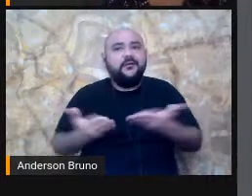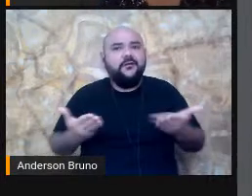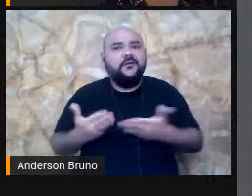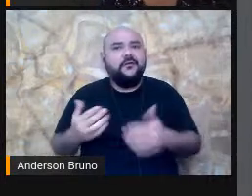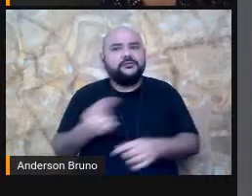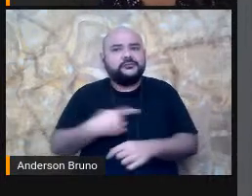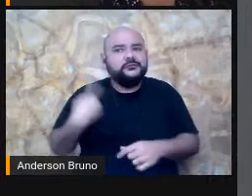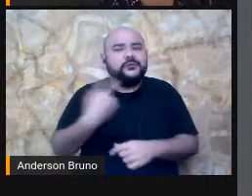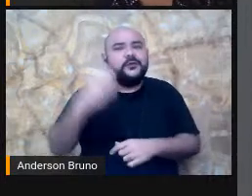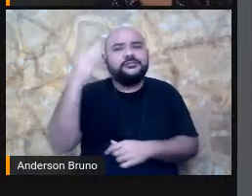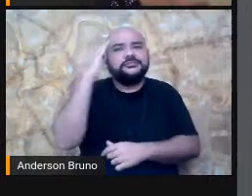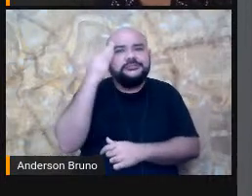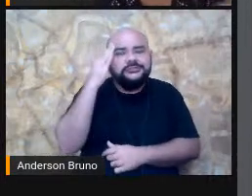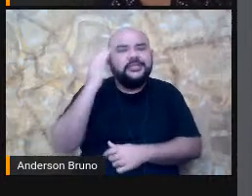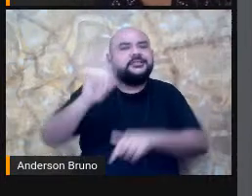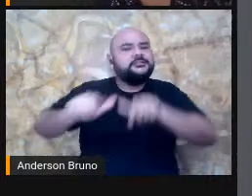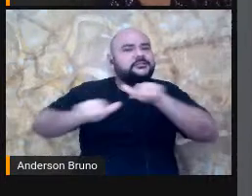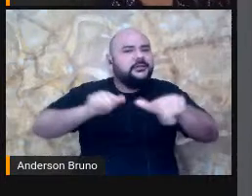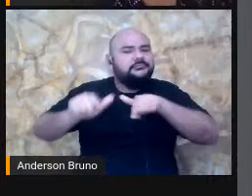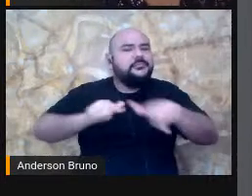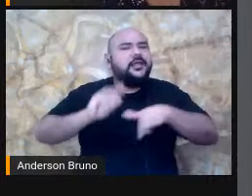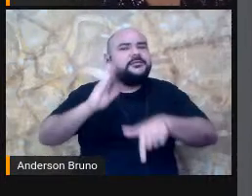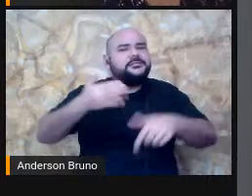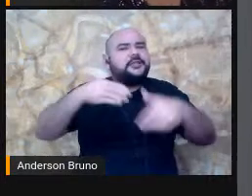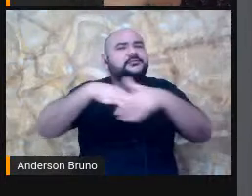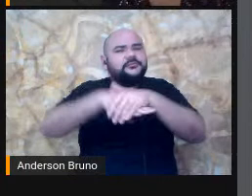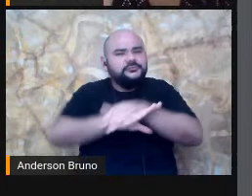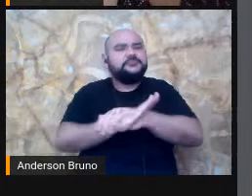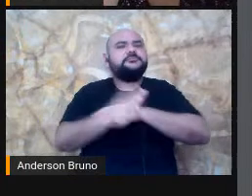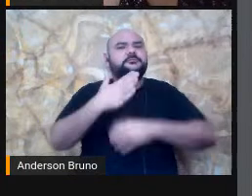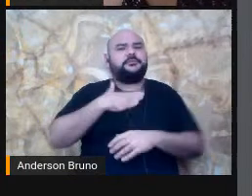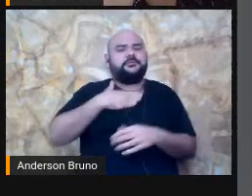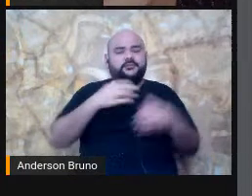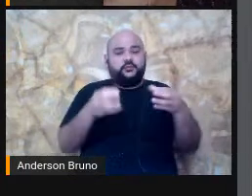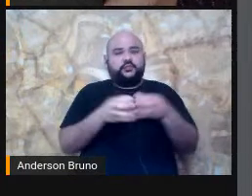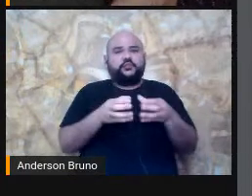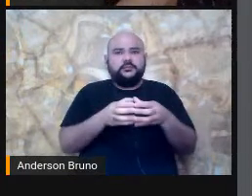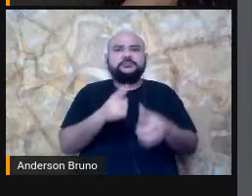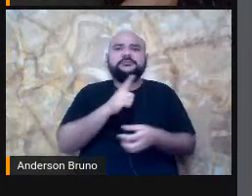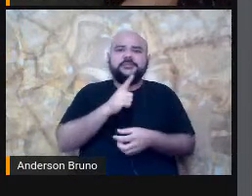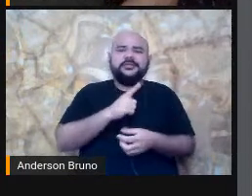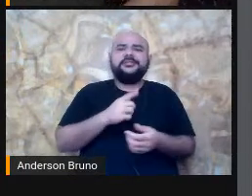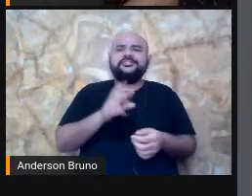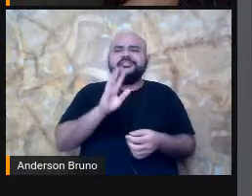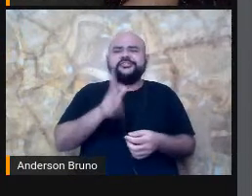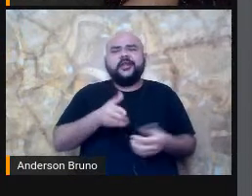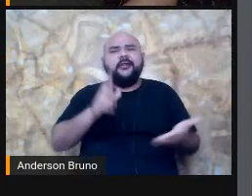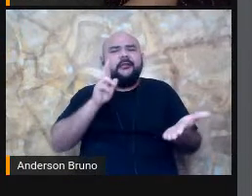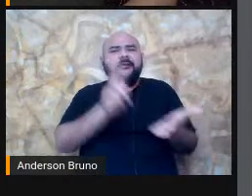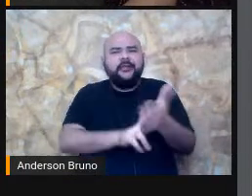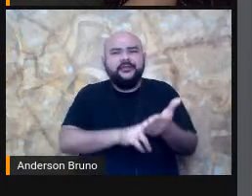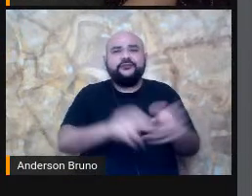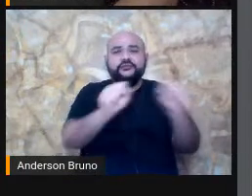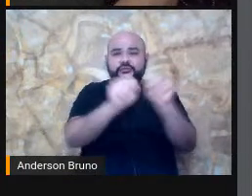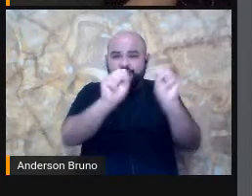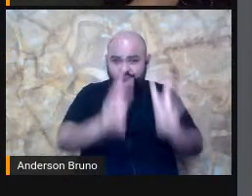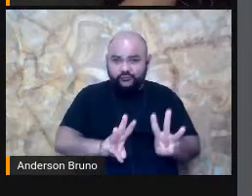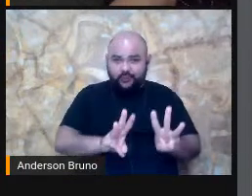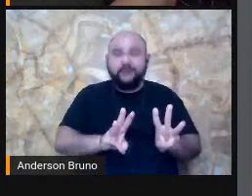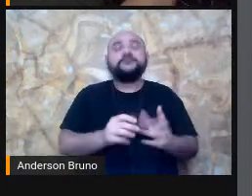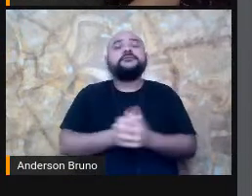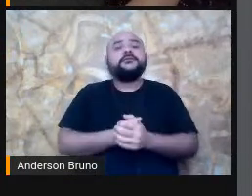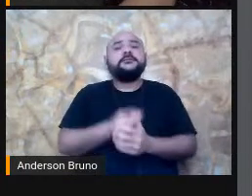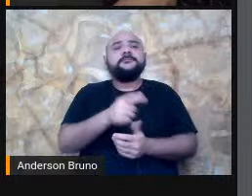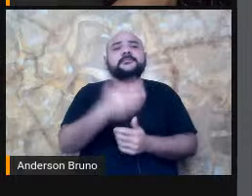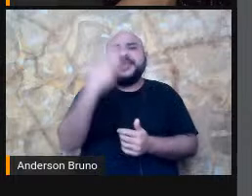isso Né A gente No meu grupo A gente já tem Alguns registros De software E eu digo assim A gente já